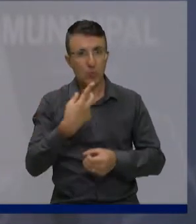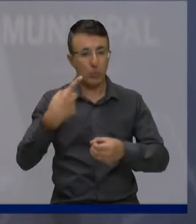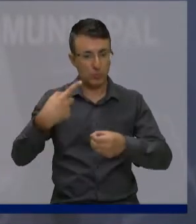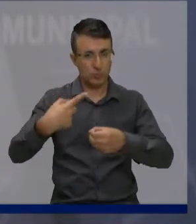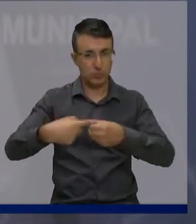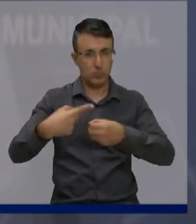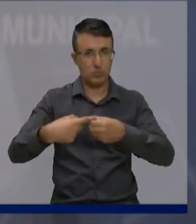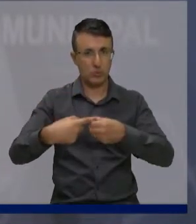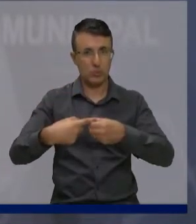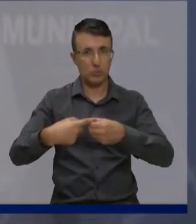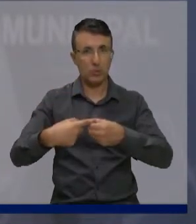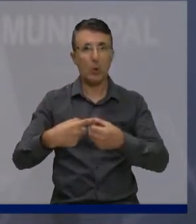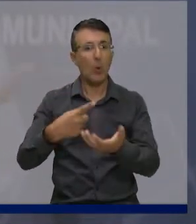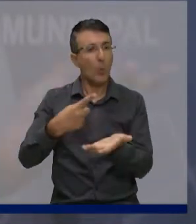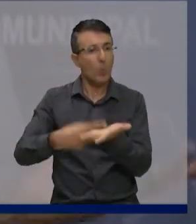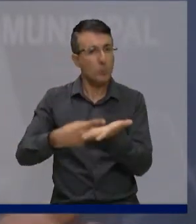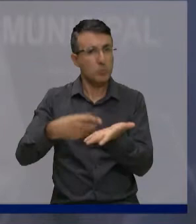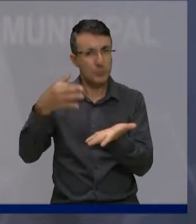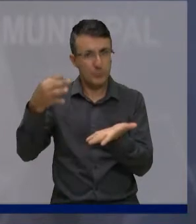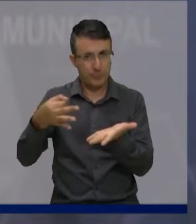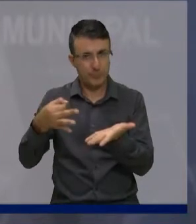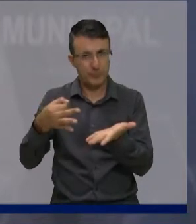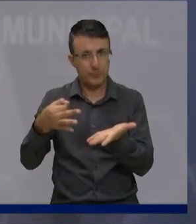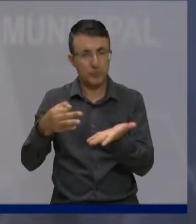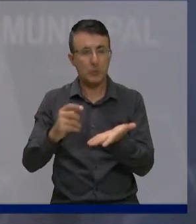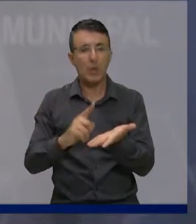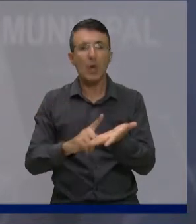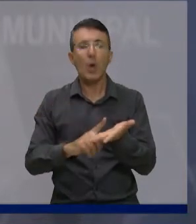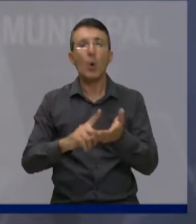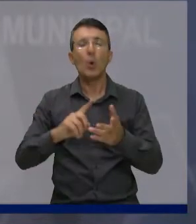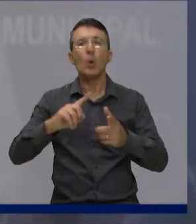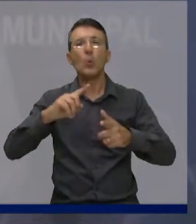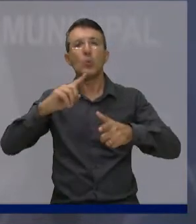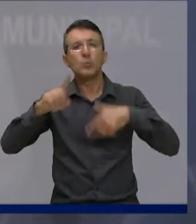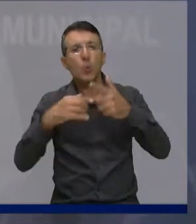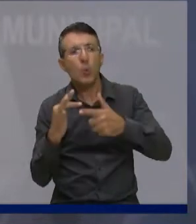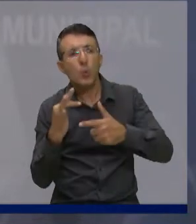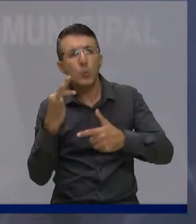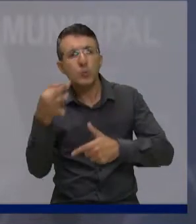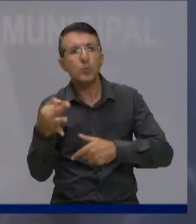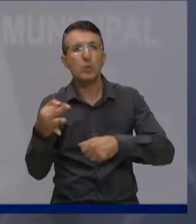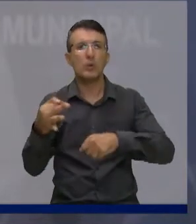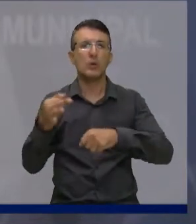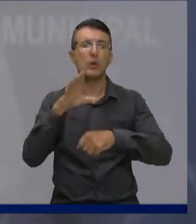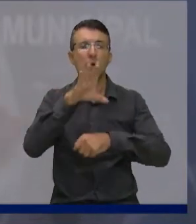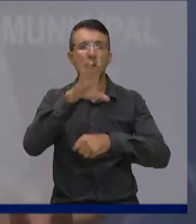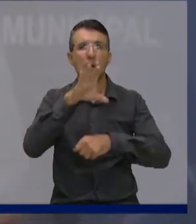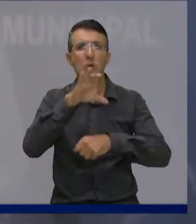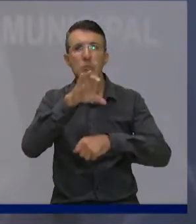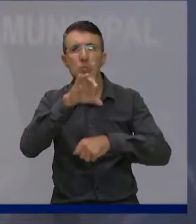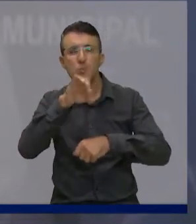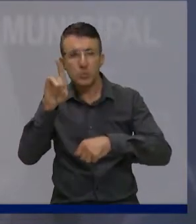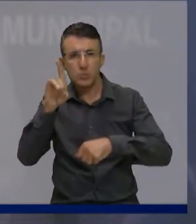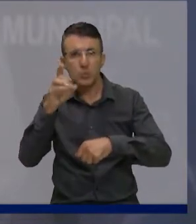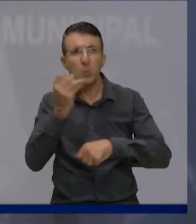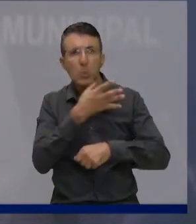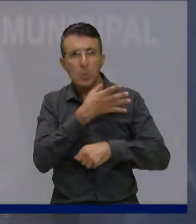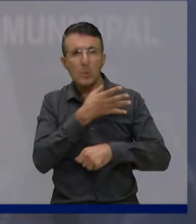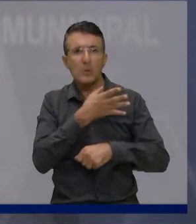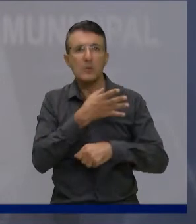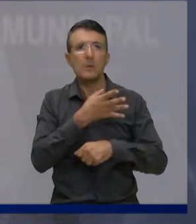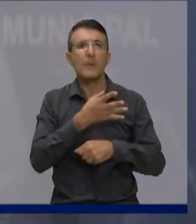nova data, a Câmara estará comunicando a todos nós para que nós possamos, aqui nesse plenário da